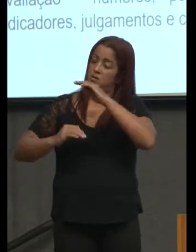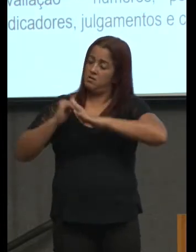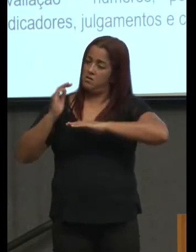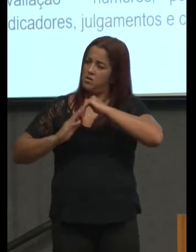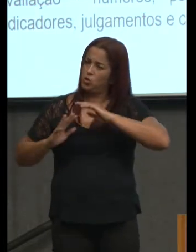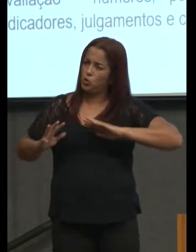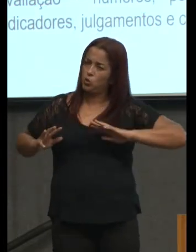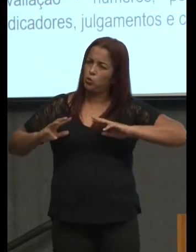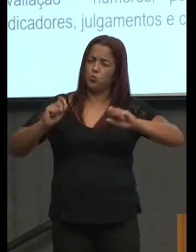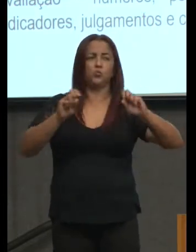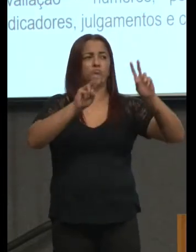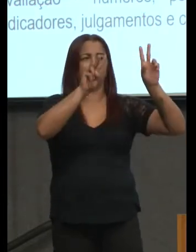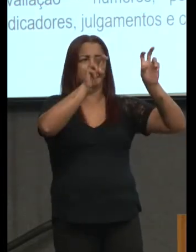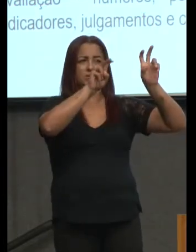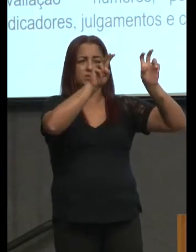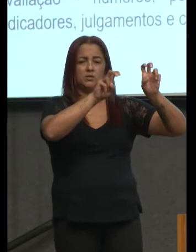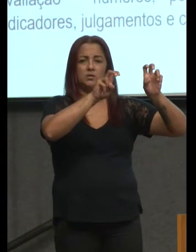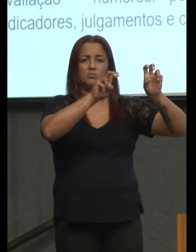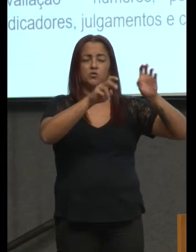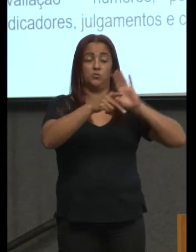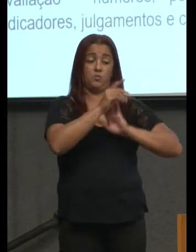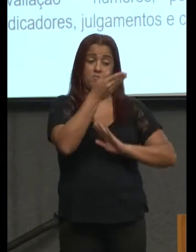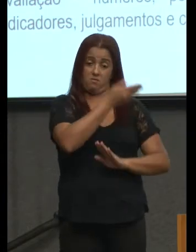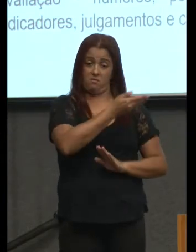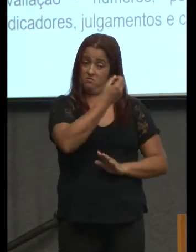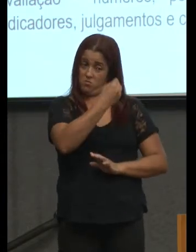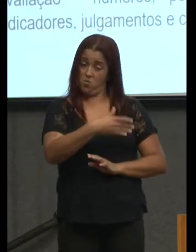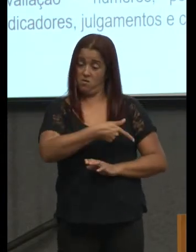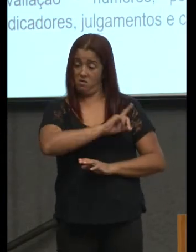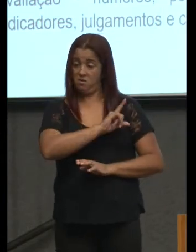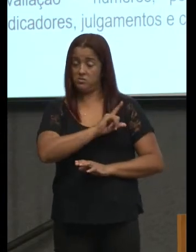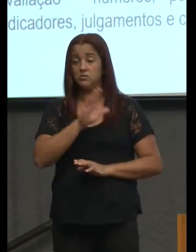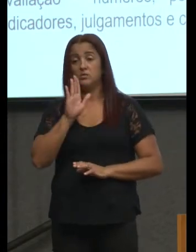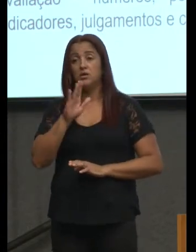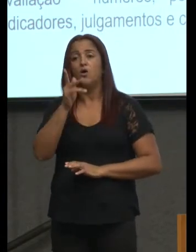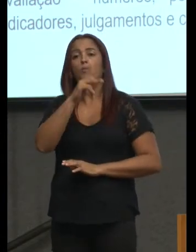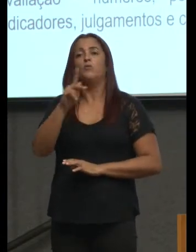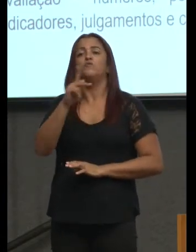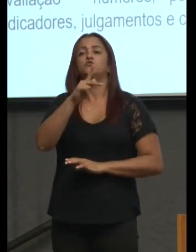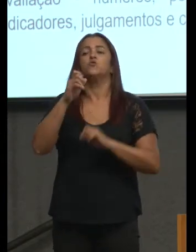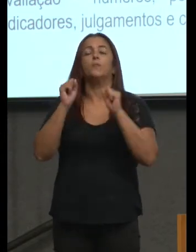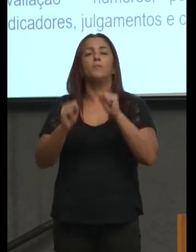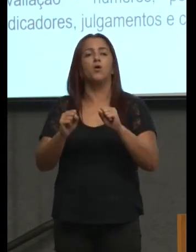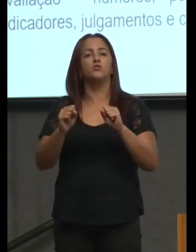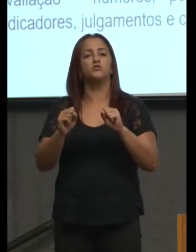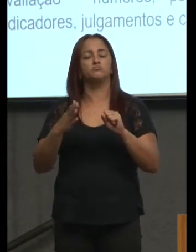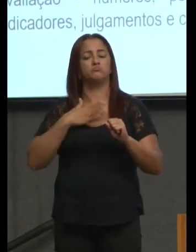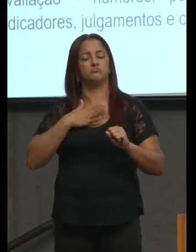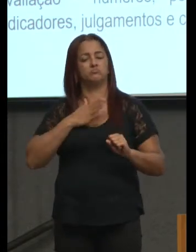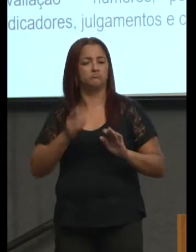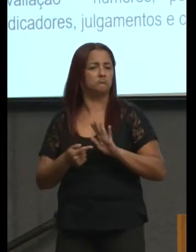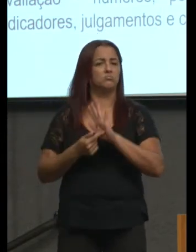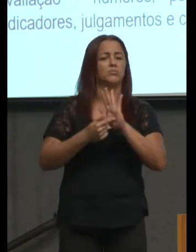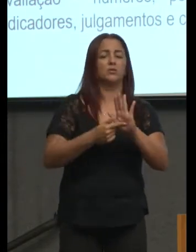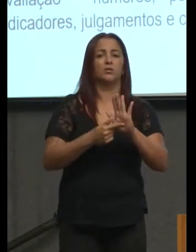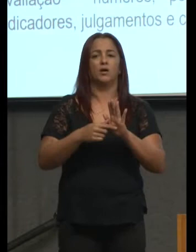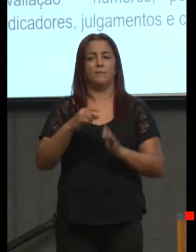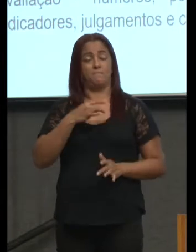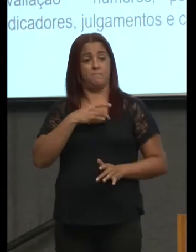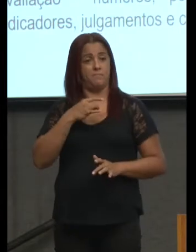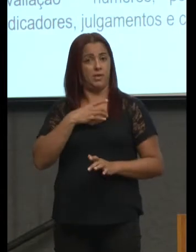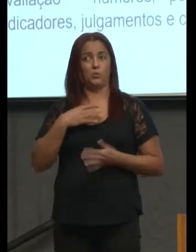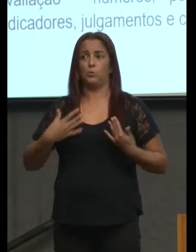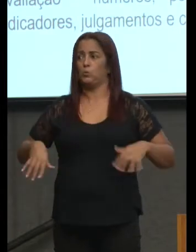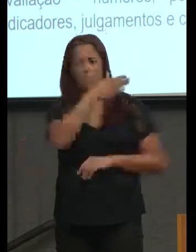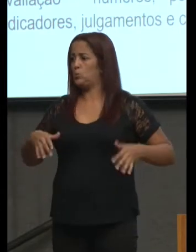os termos do do do do Menezes né o professor pode se colocar né sem medo sem